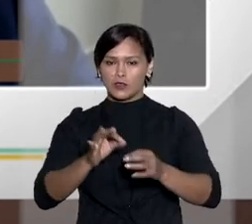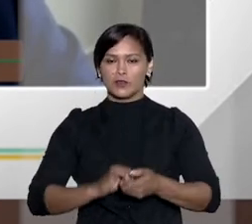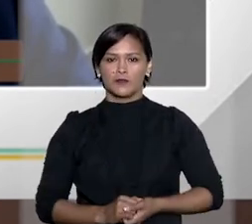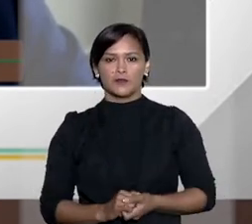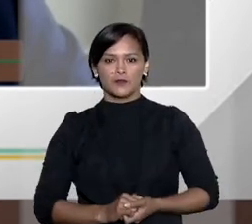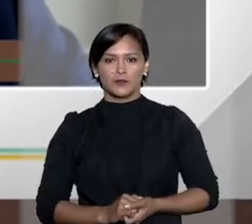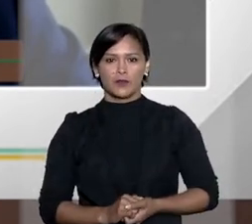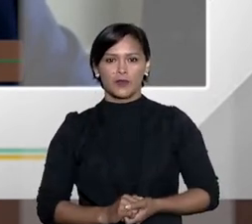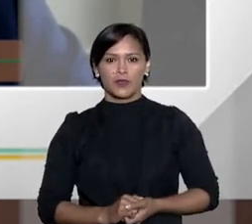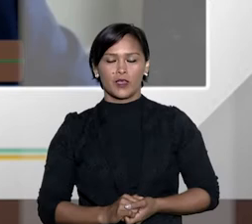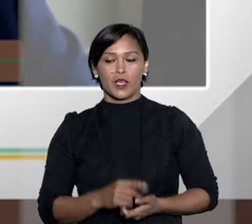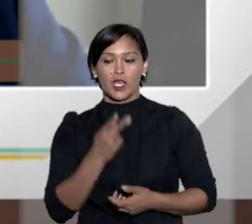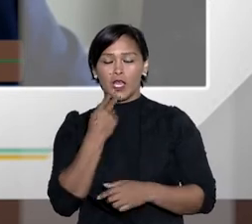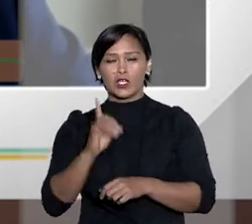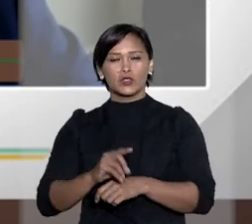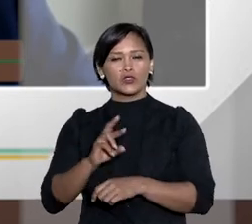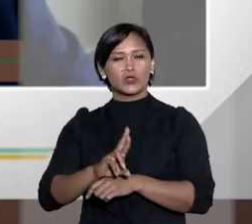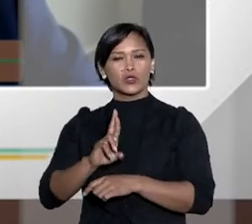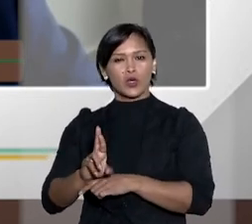da justiça.